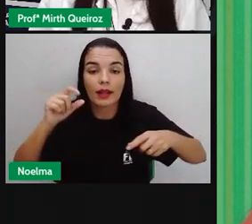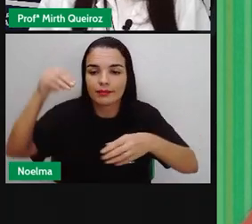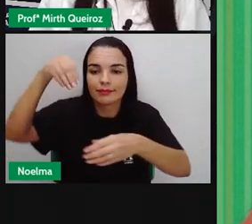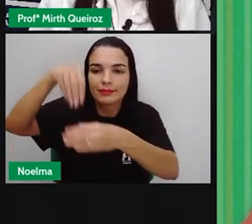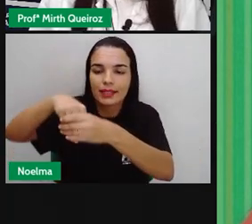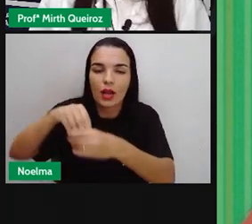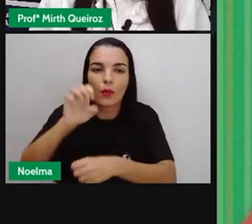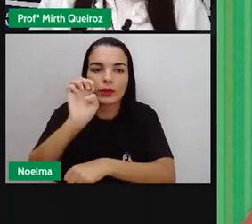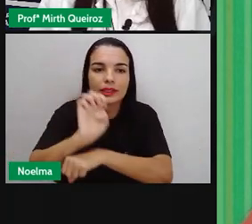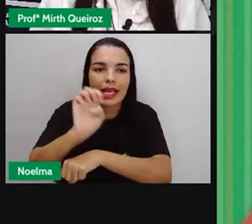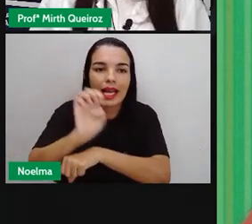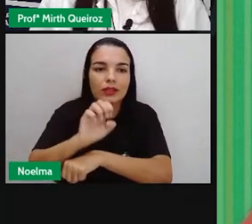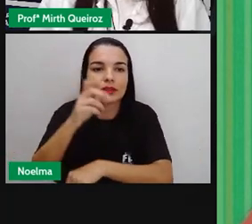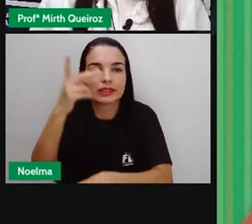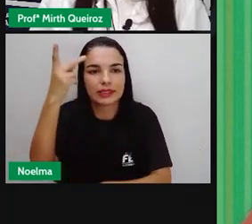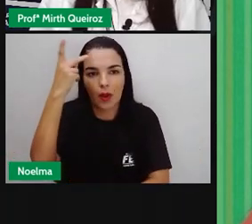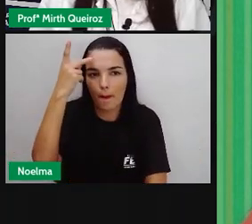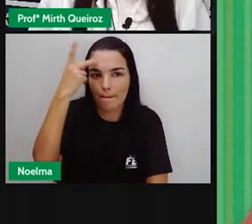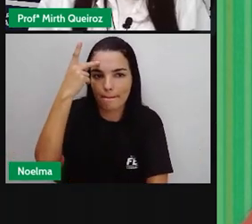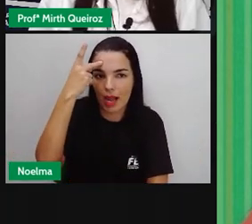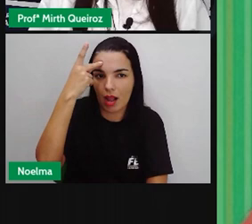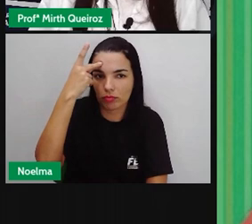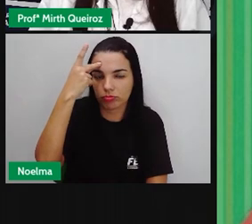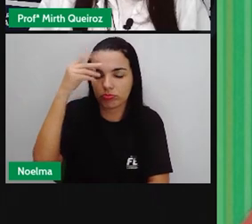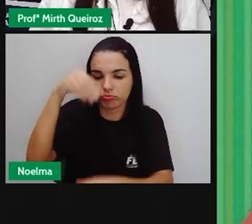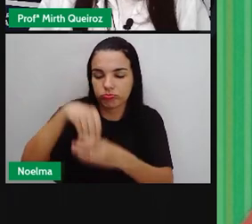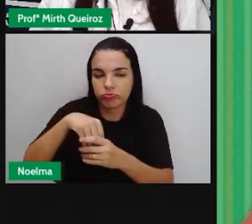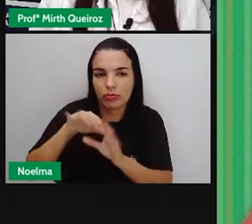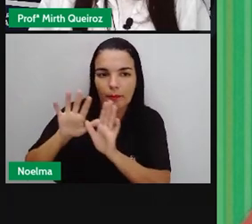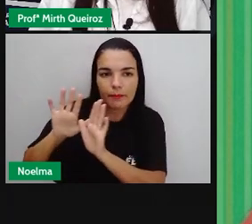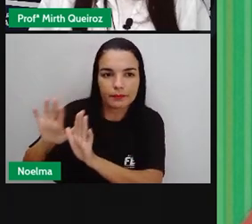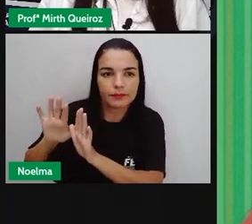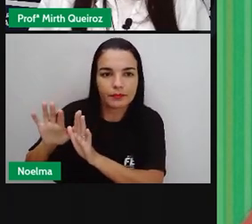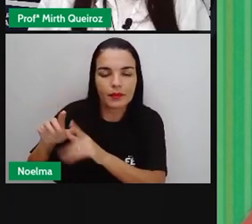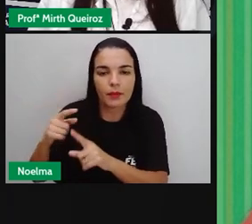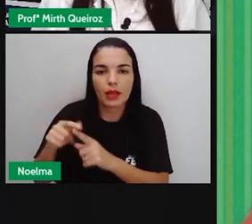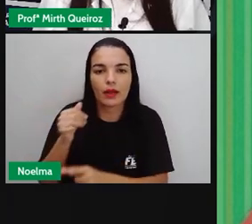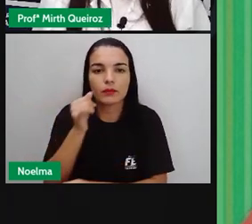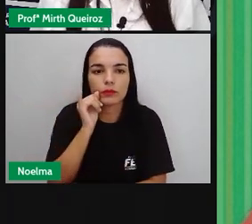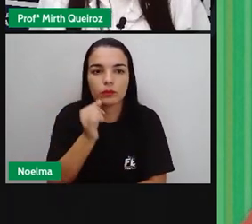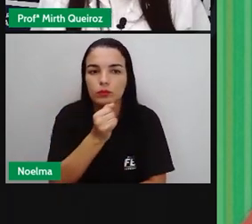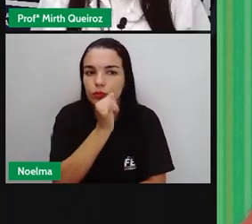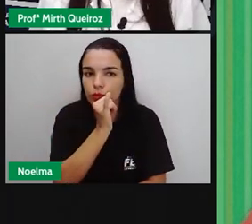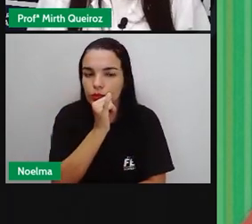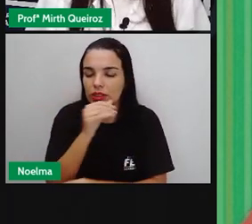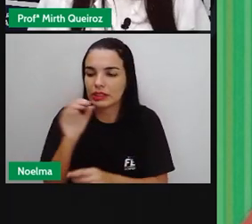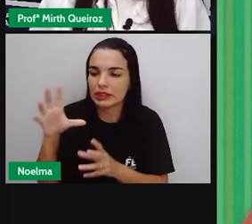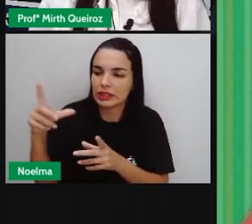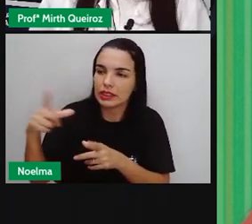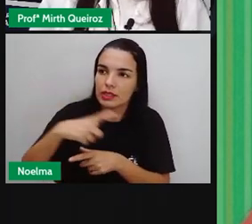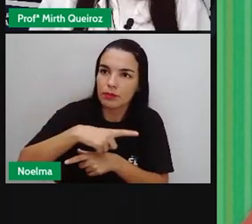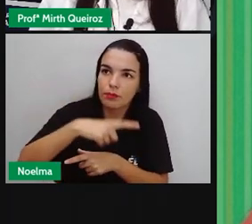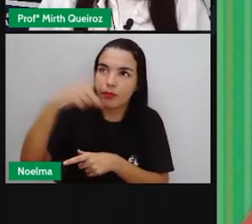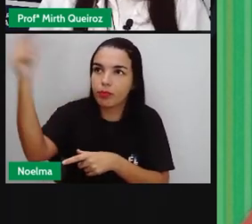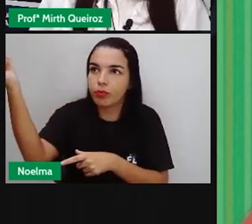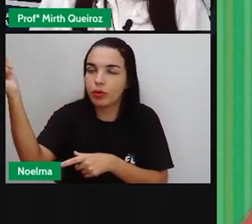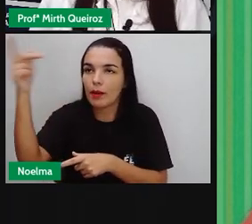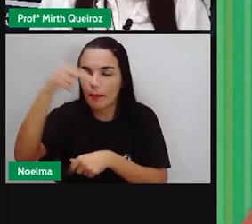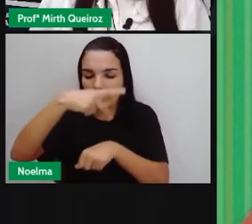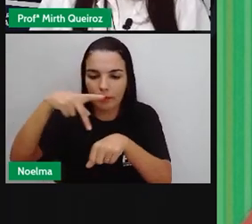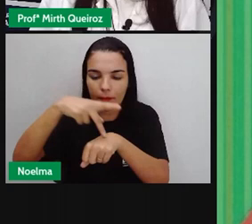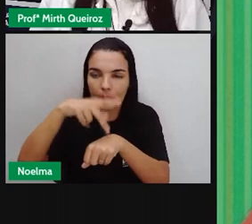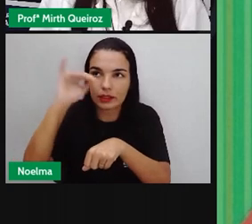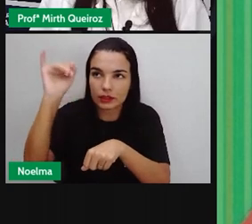Paulo, Rio Grande do Sul e Santa Catarina. Então, os italianos, eles saíram da Itália, vieram para o Brasil